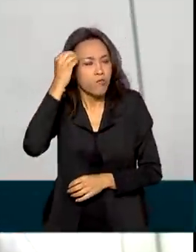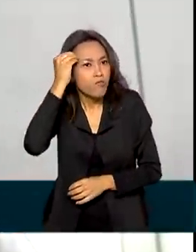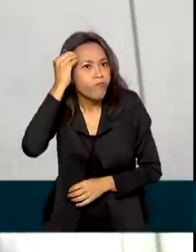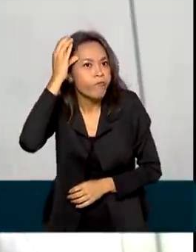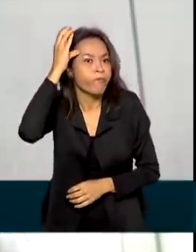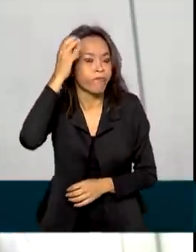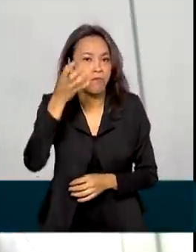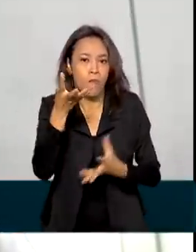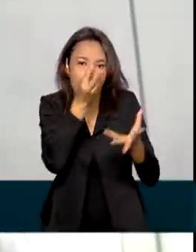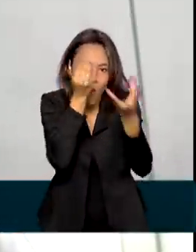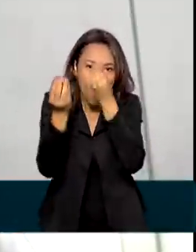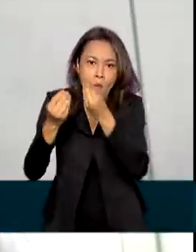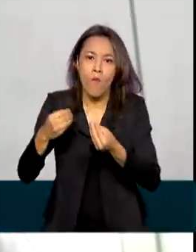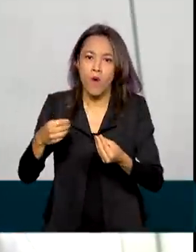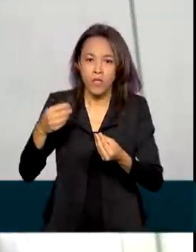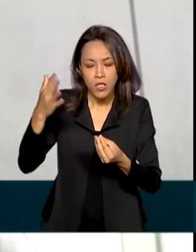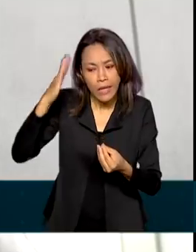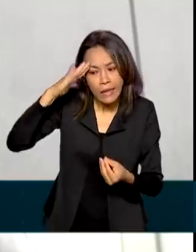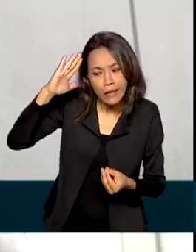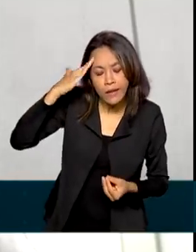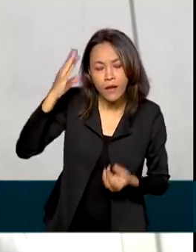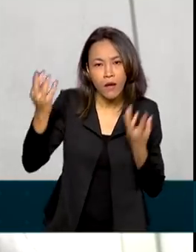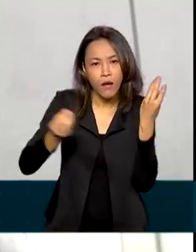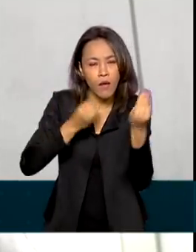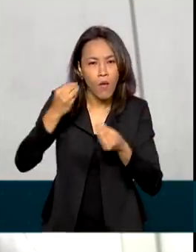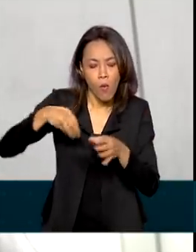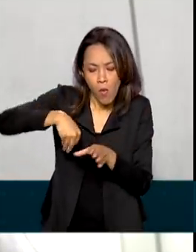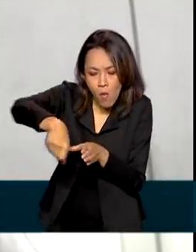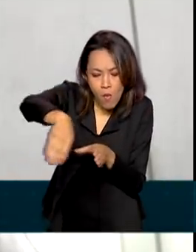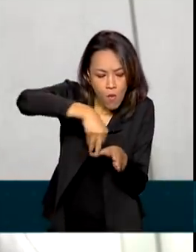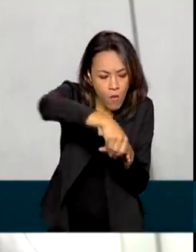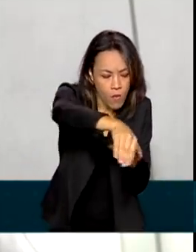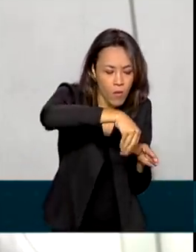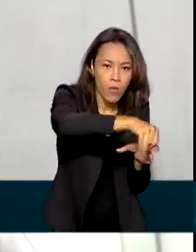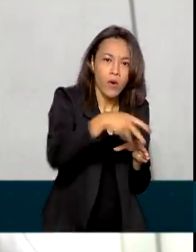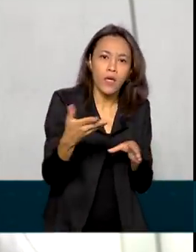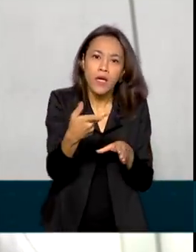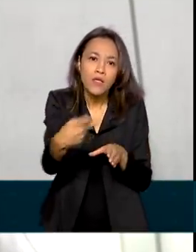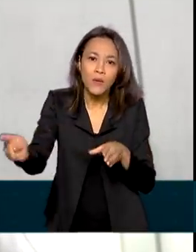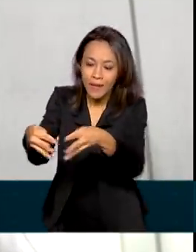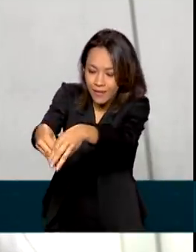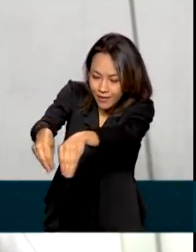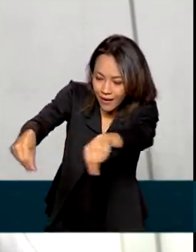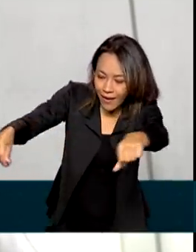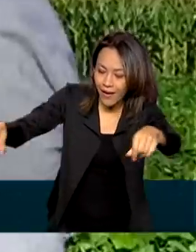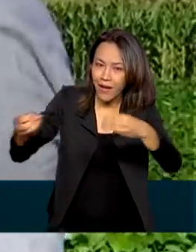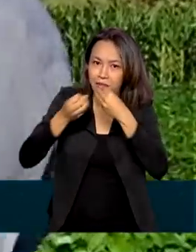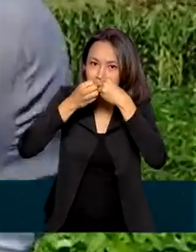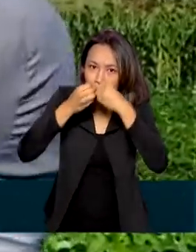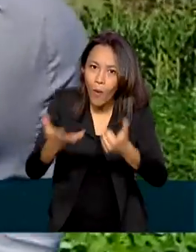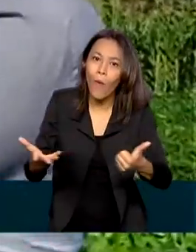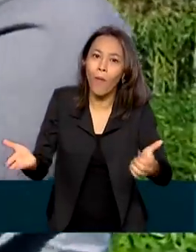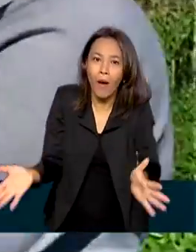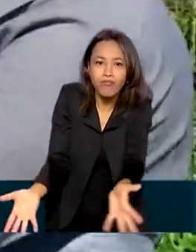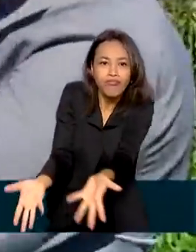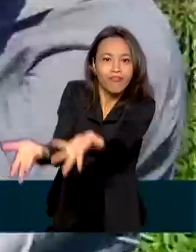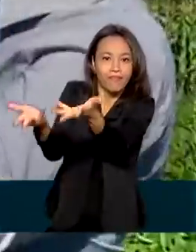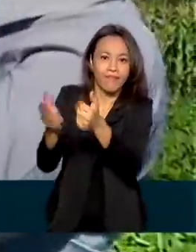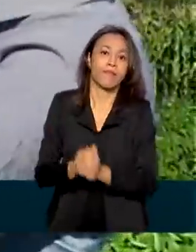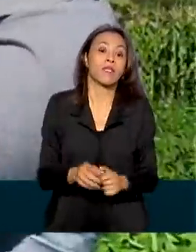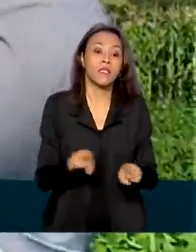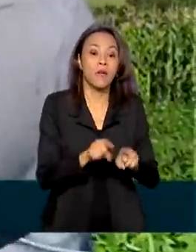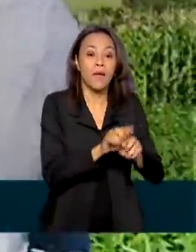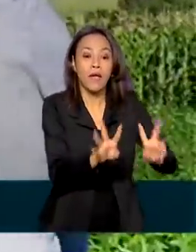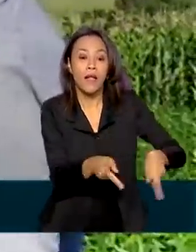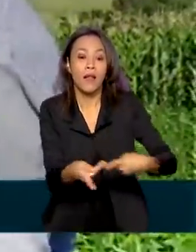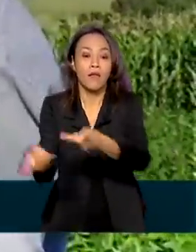de produzir, de entender e de transformar a sua propriedade em uma propriedade rentável. Além de levar assistência